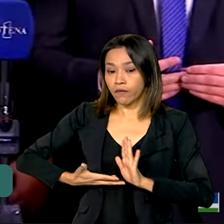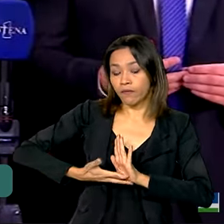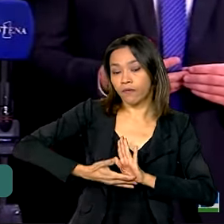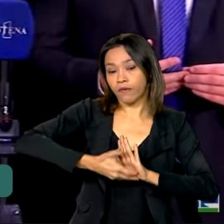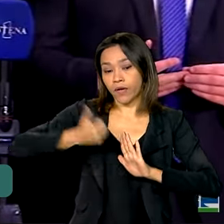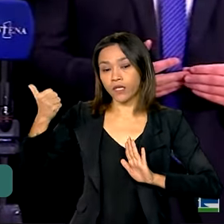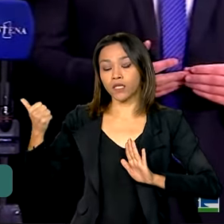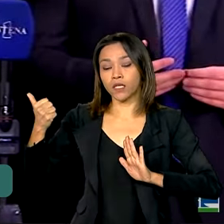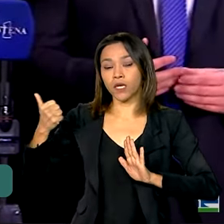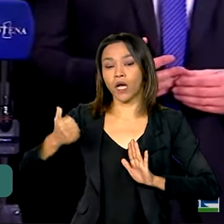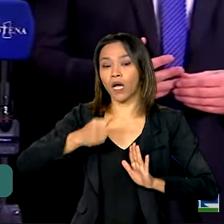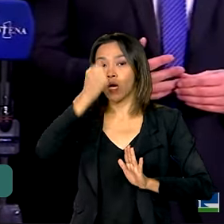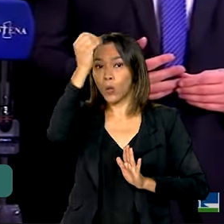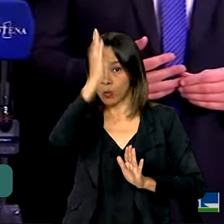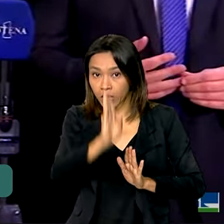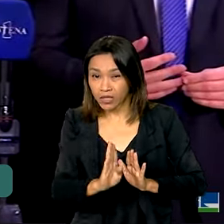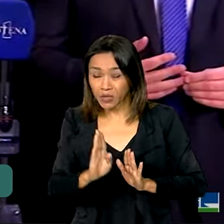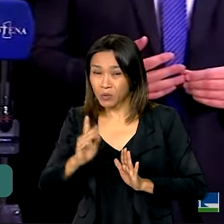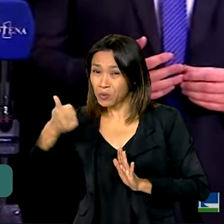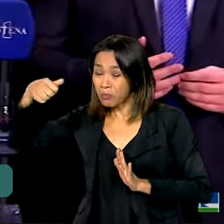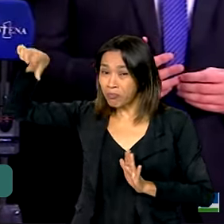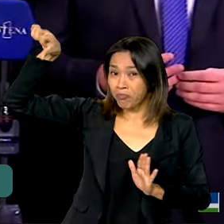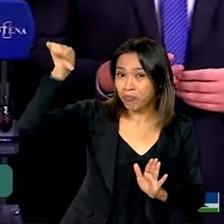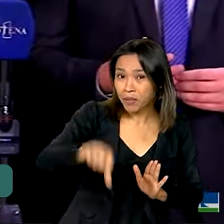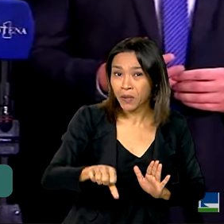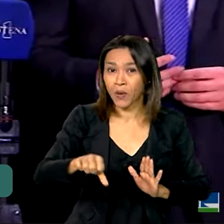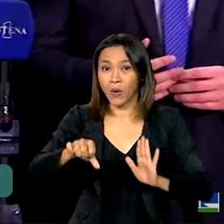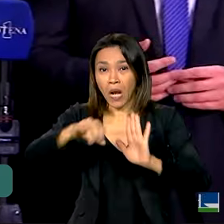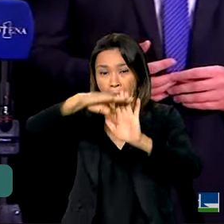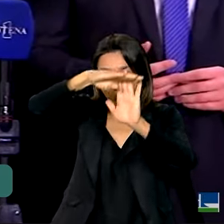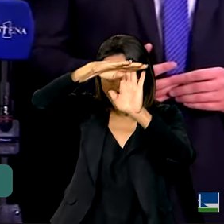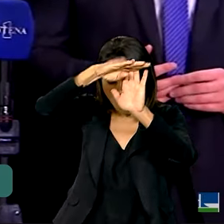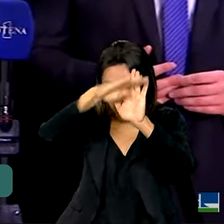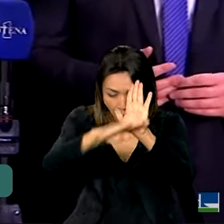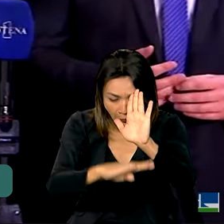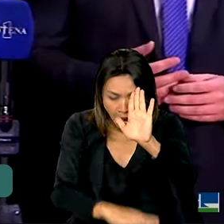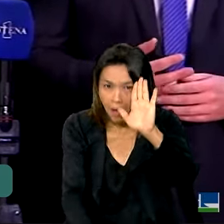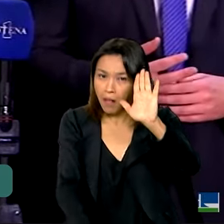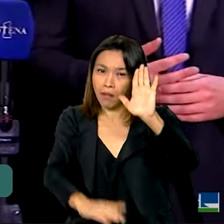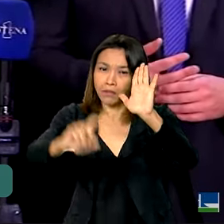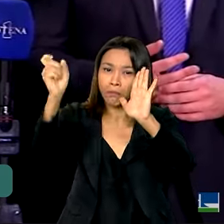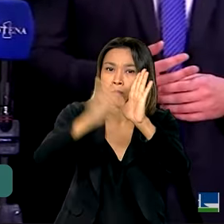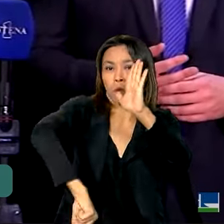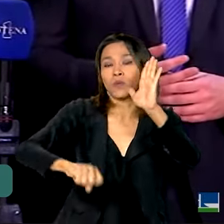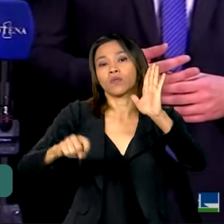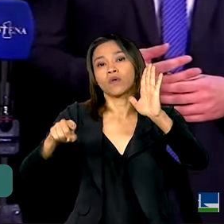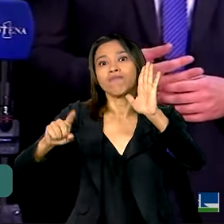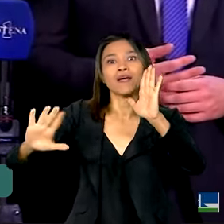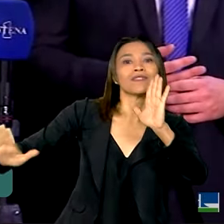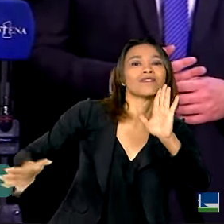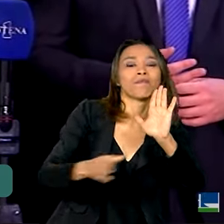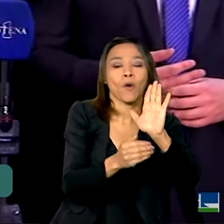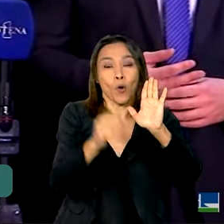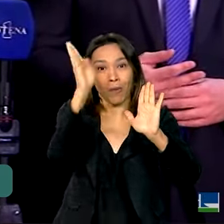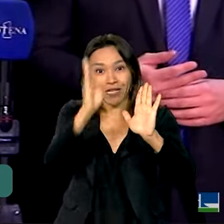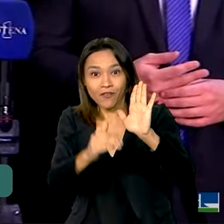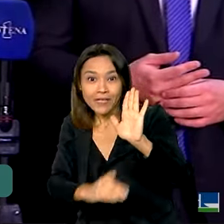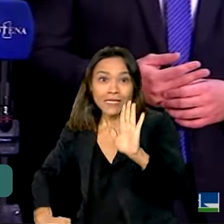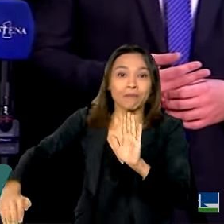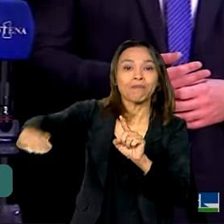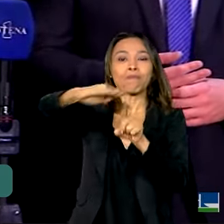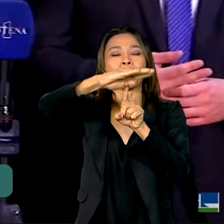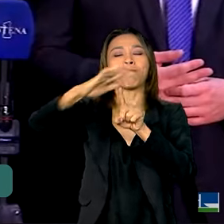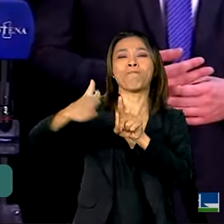de piores sistemas tributários do mundo e colocar o país entre os que possuem as melhores práticas de arrecadação de